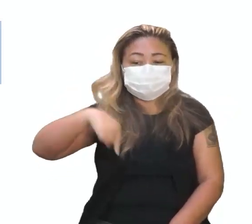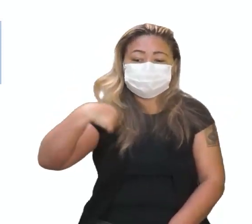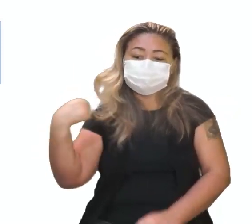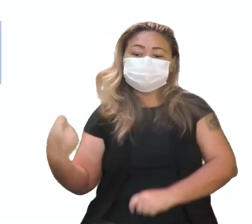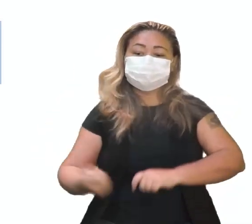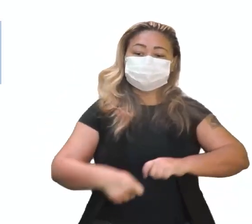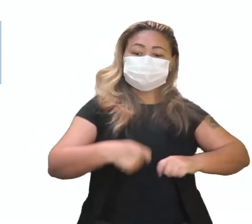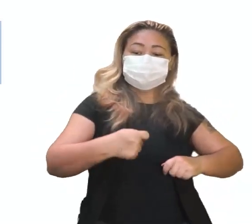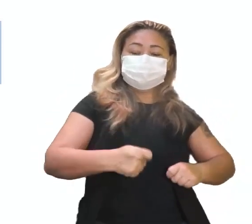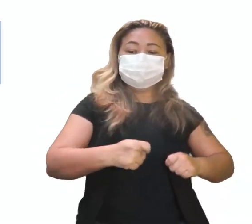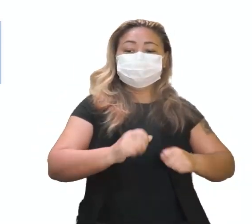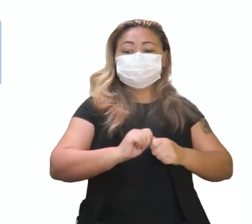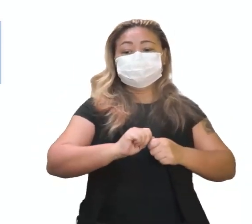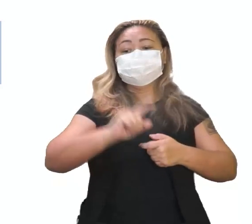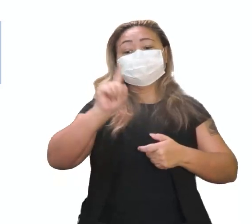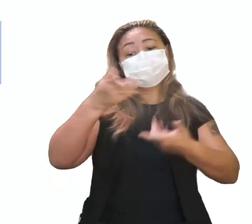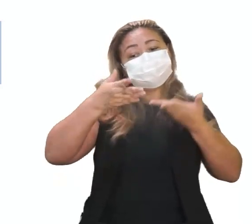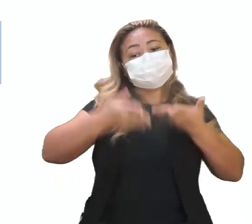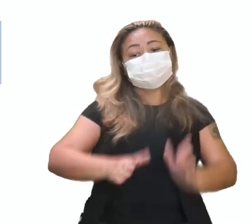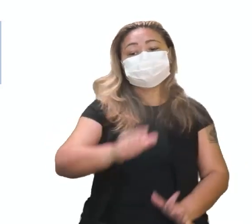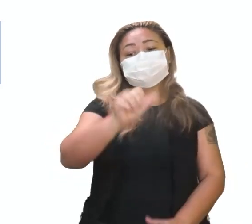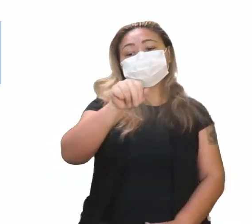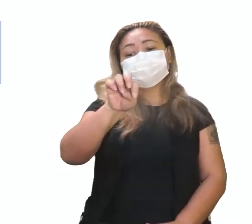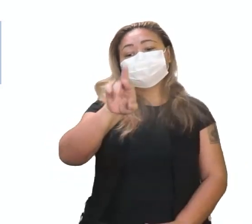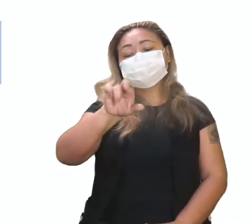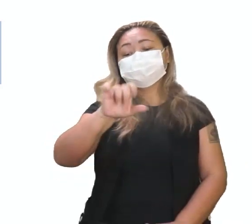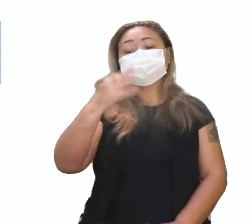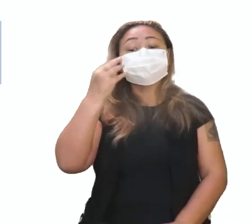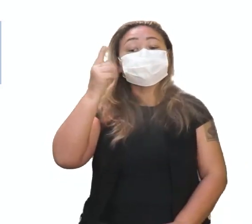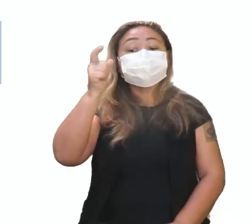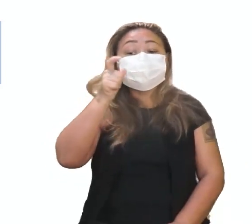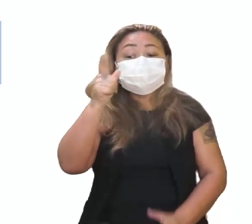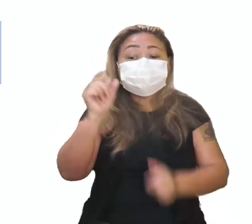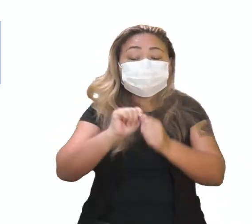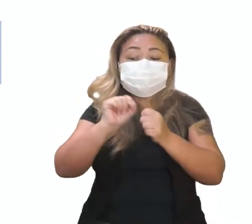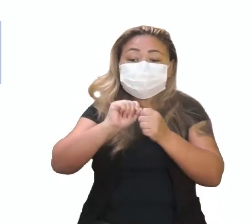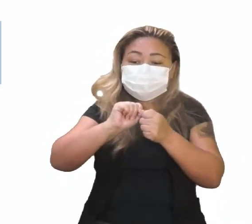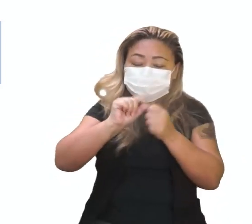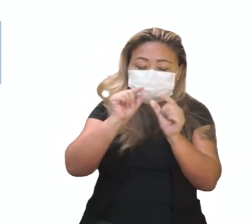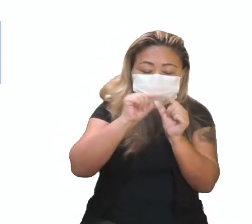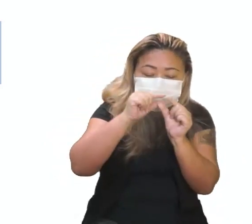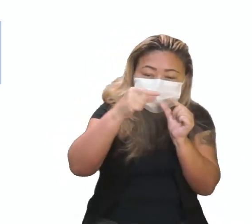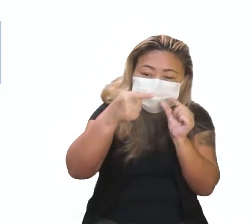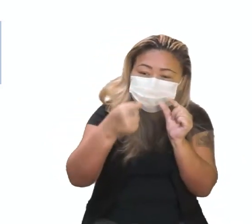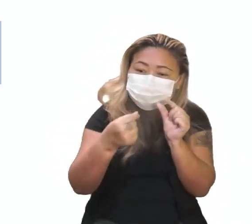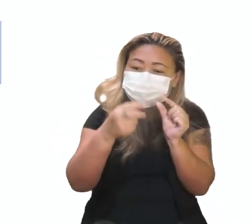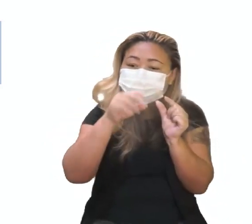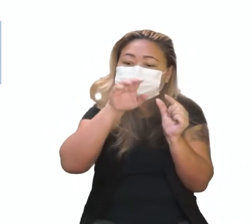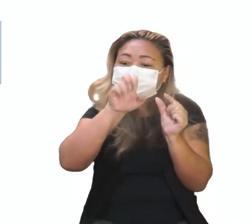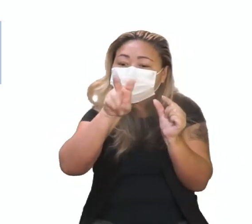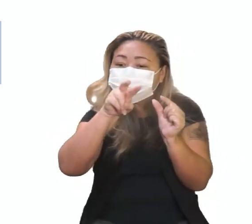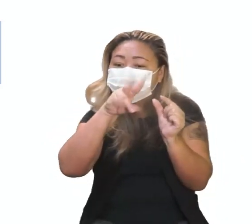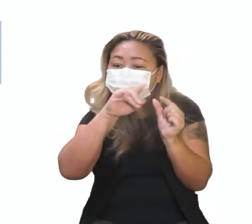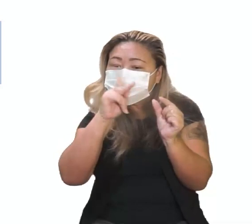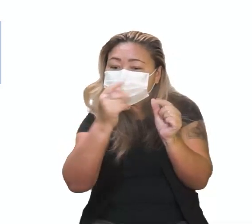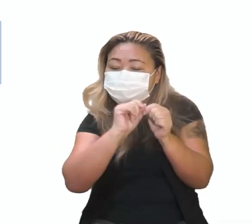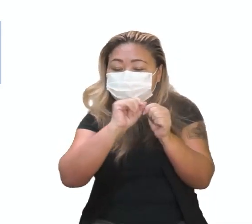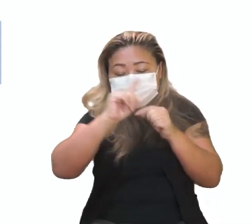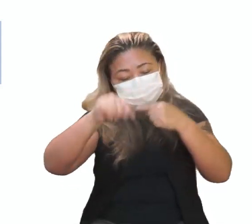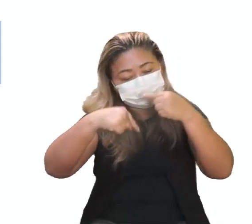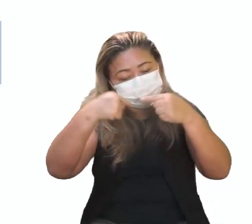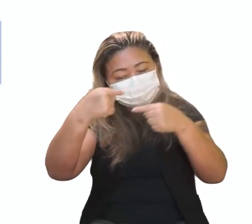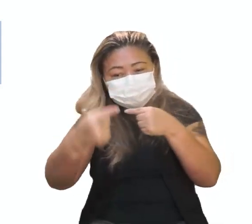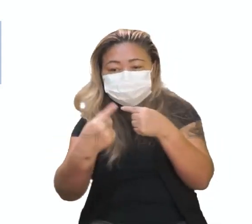ali, é austríaco, que fez os experimentos com as ervilhas, né? A piso um sativo. A partir dali, ele